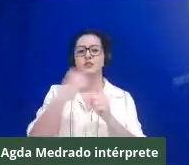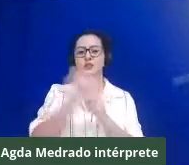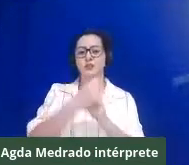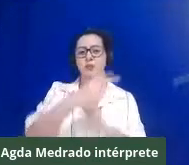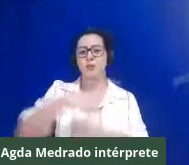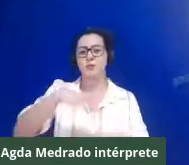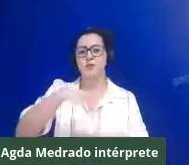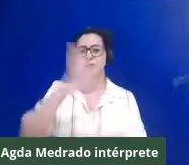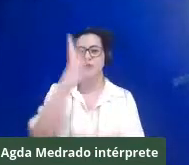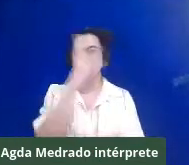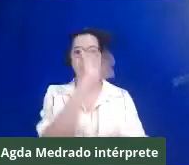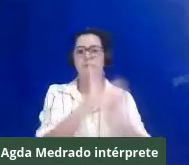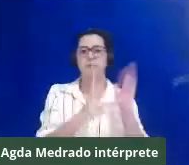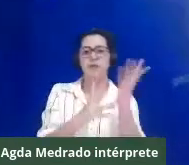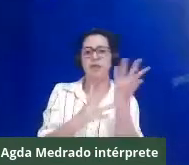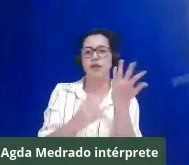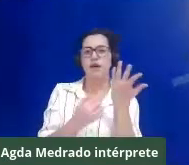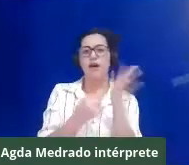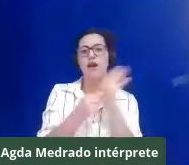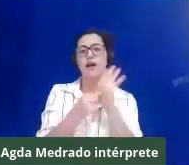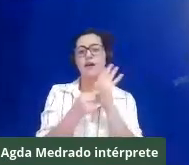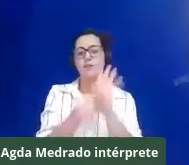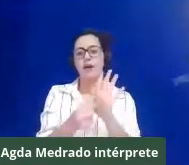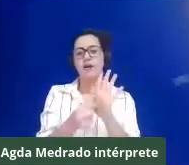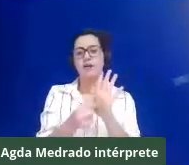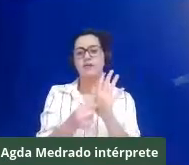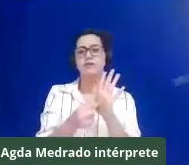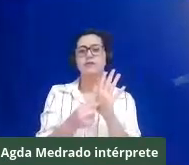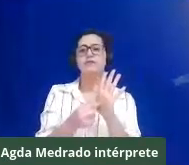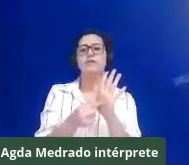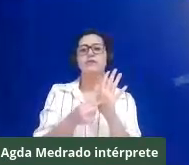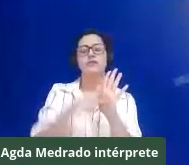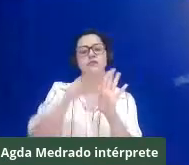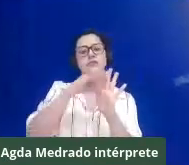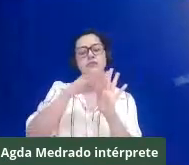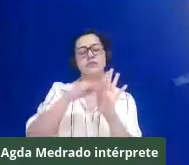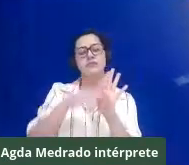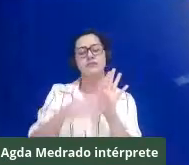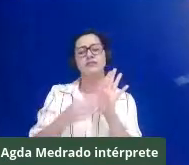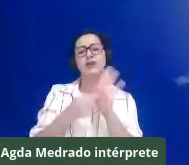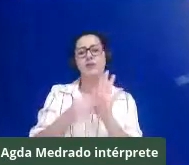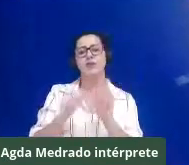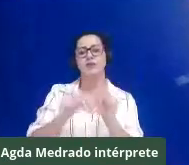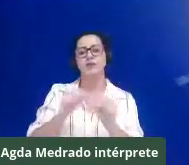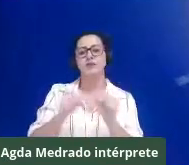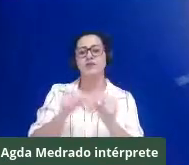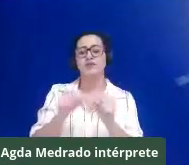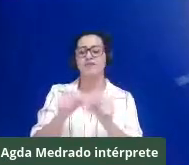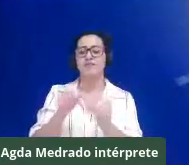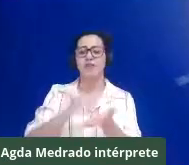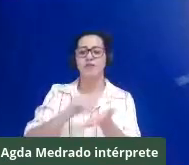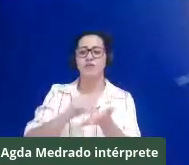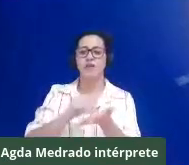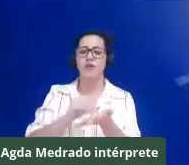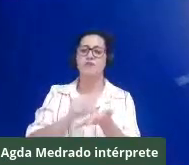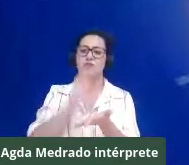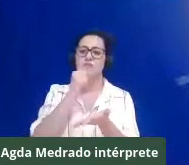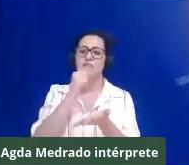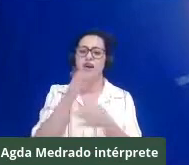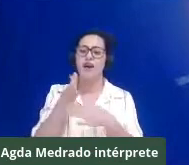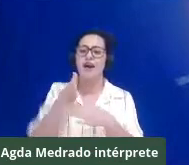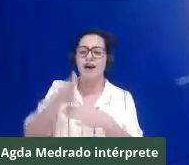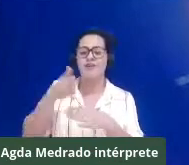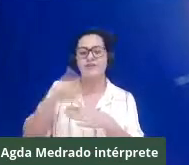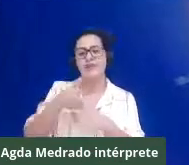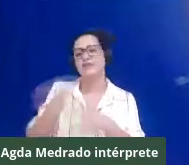no campo da CPT, os conflitos por acesso à água. A CPT, a partir de 2002, a Comissão Pastoral